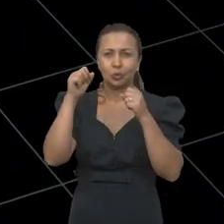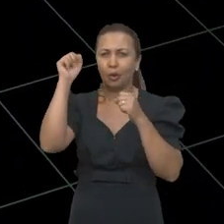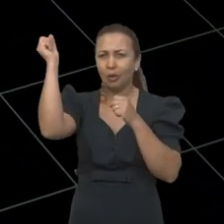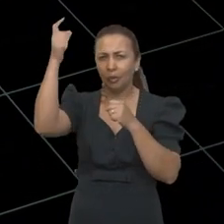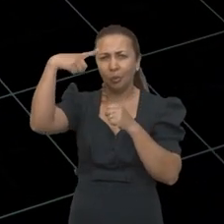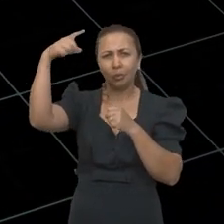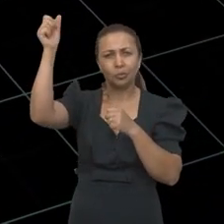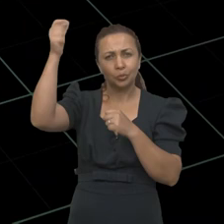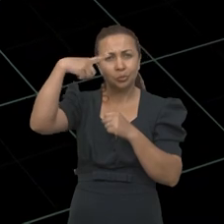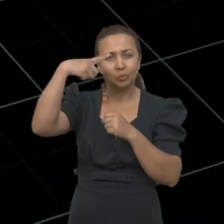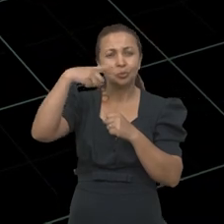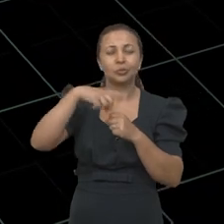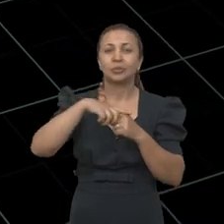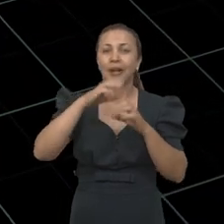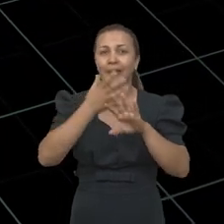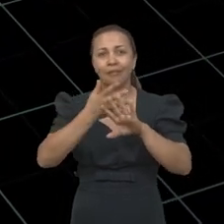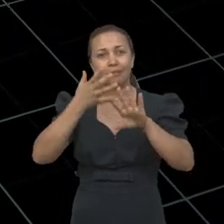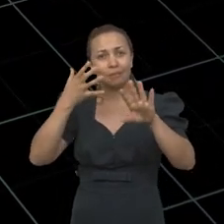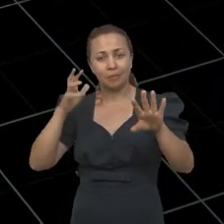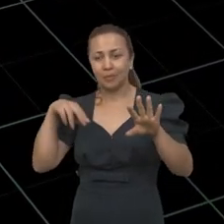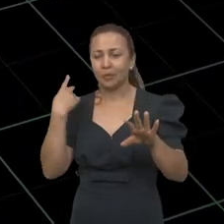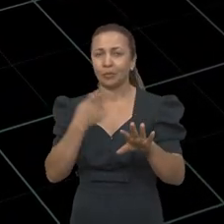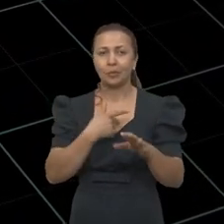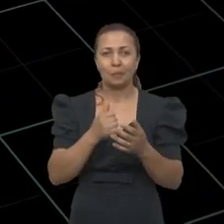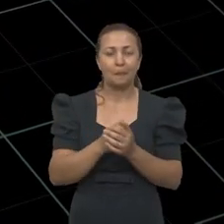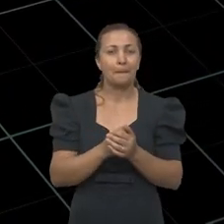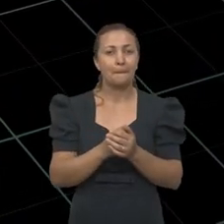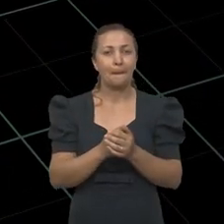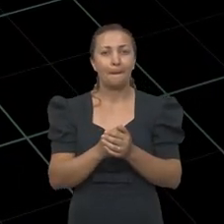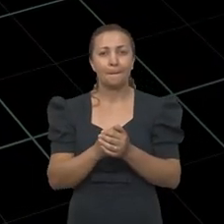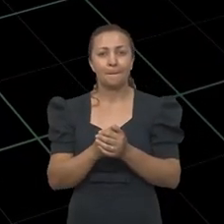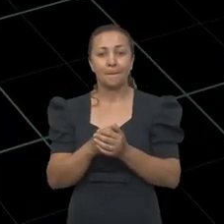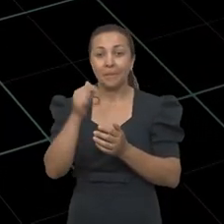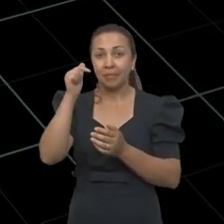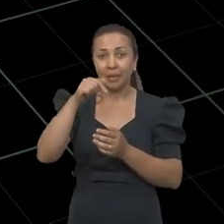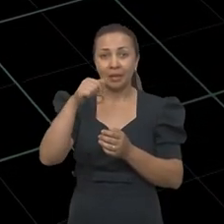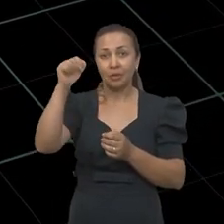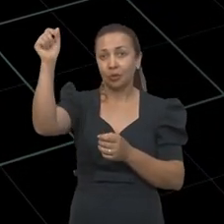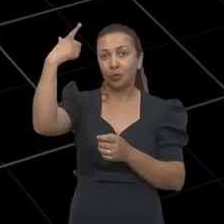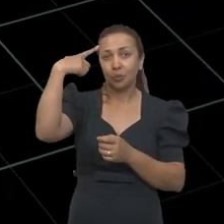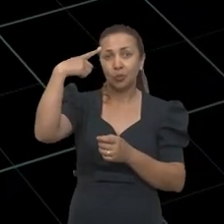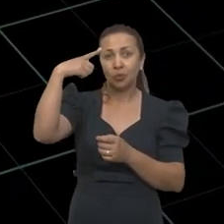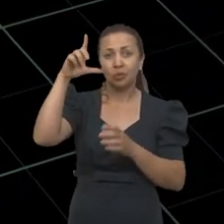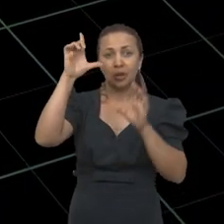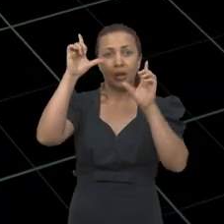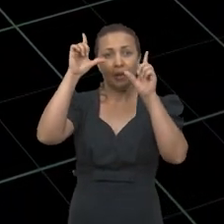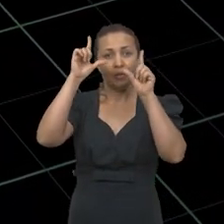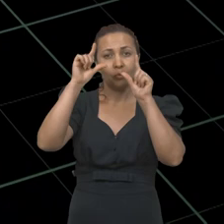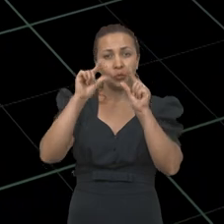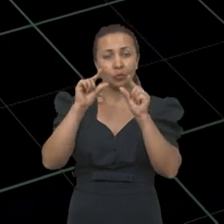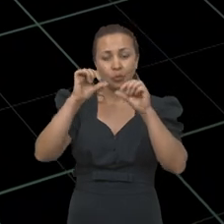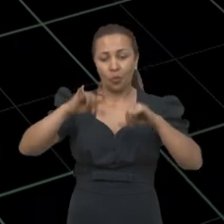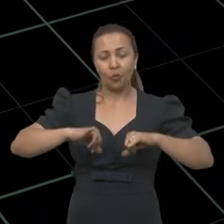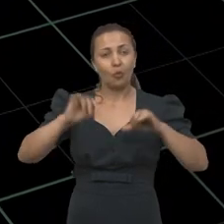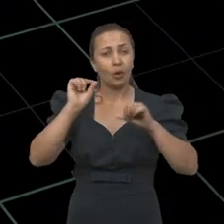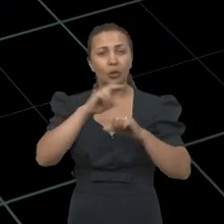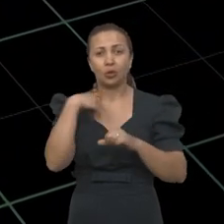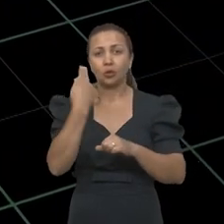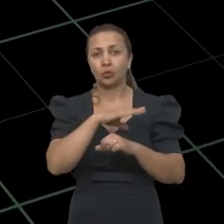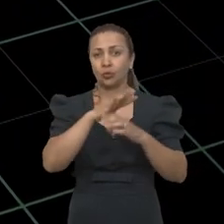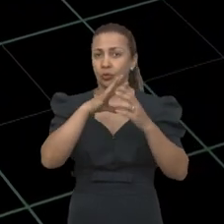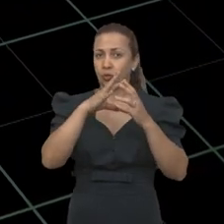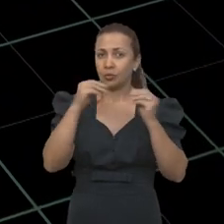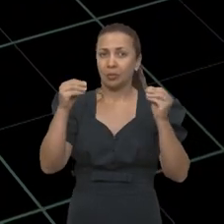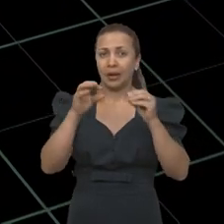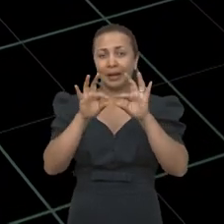que emite uma luz até nós, se afasta de nós, essa luz da galáxia, ela sofre o que a gente poderia